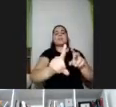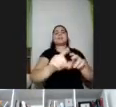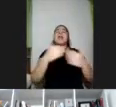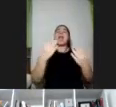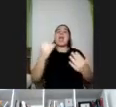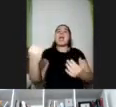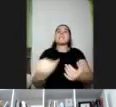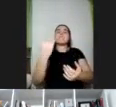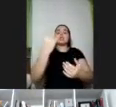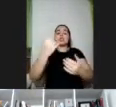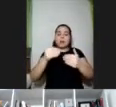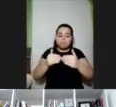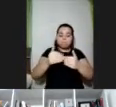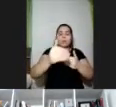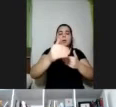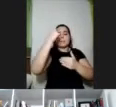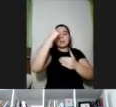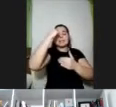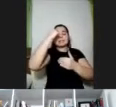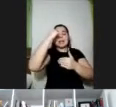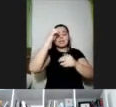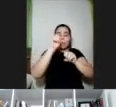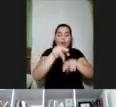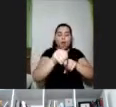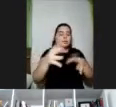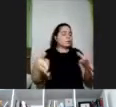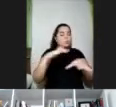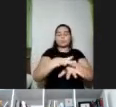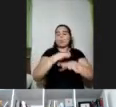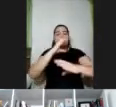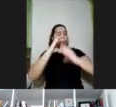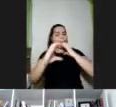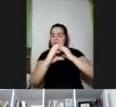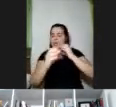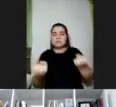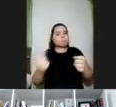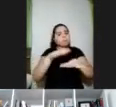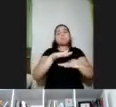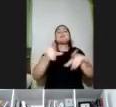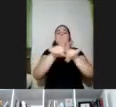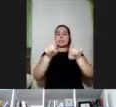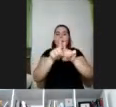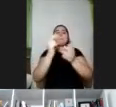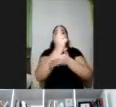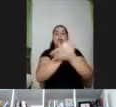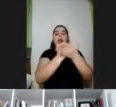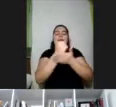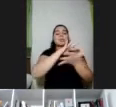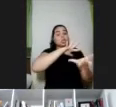gente possa pensar sobre educação inclusiva, sobre comunicação inclusiva e sobre o desenho universal para a aprendizagem.